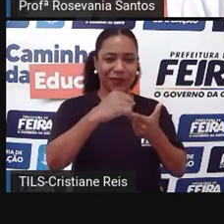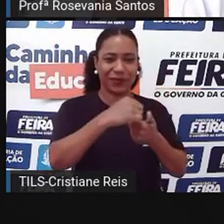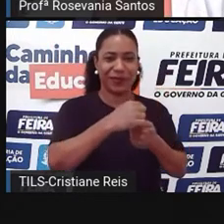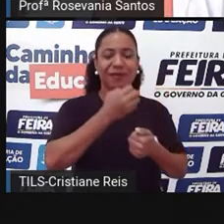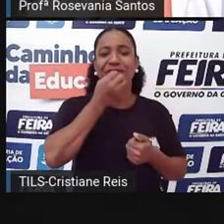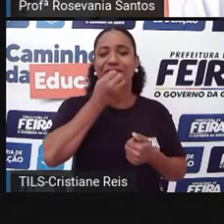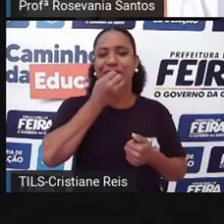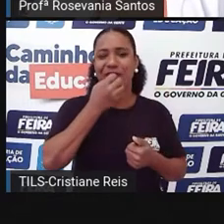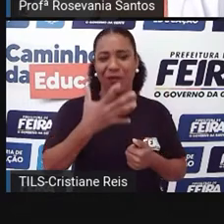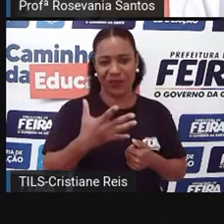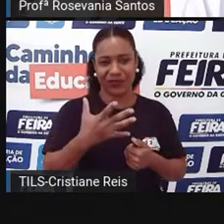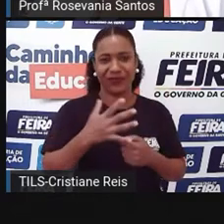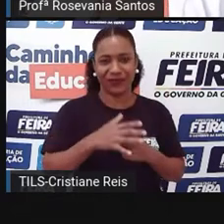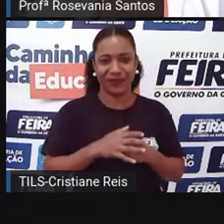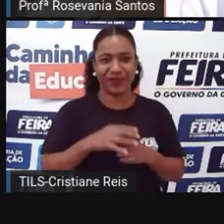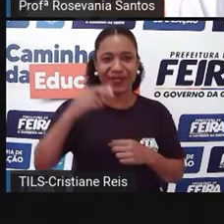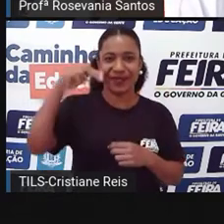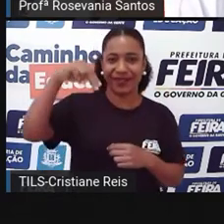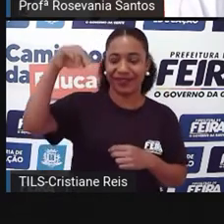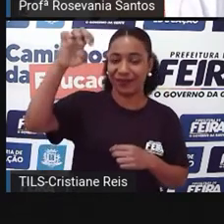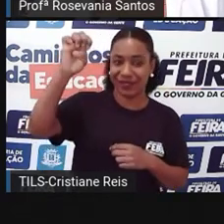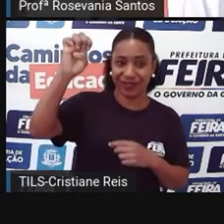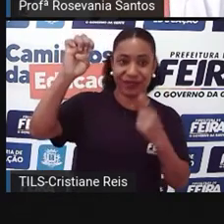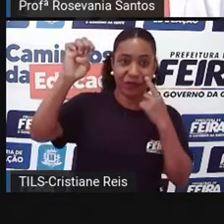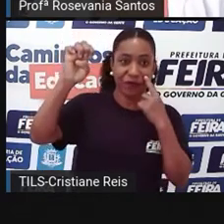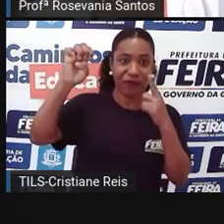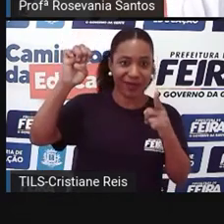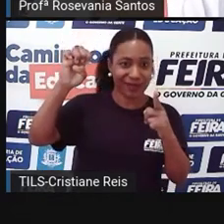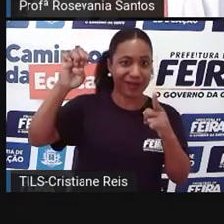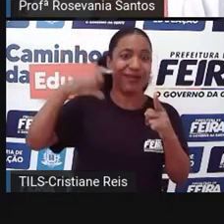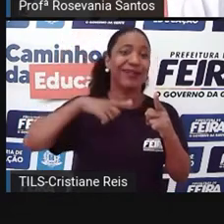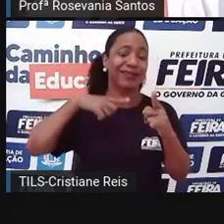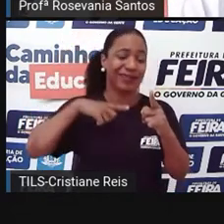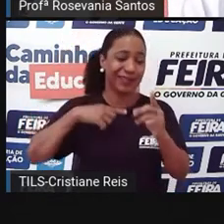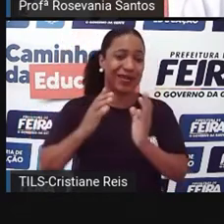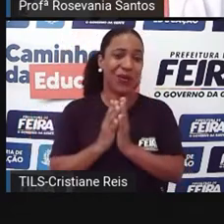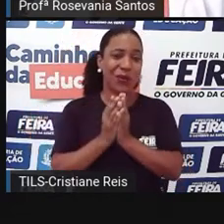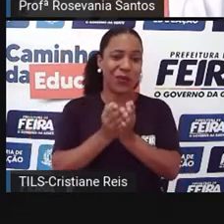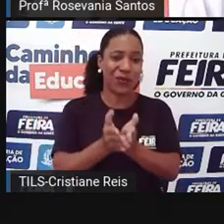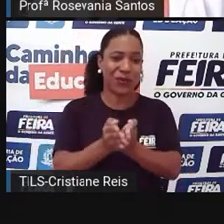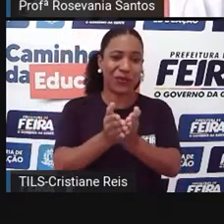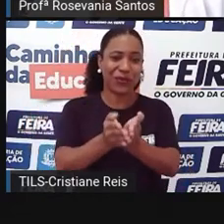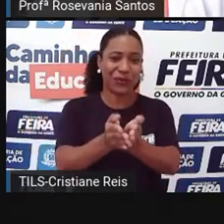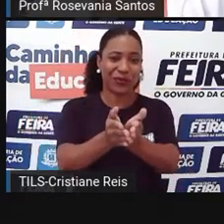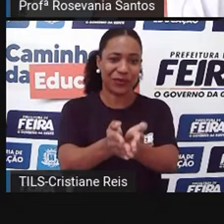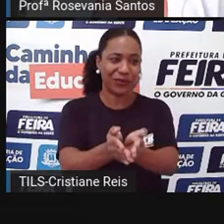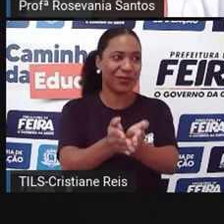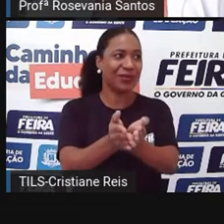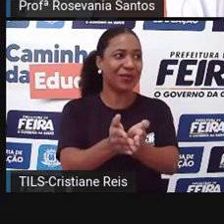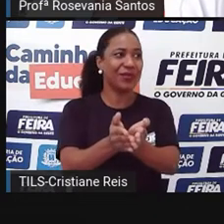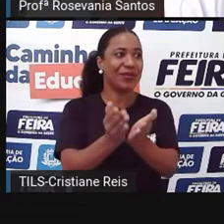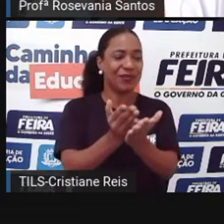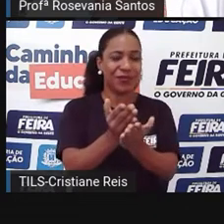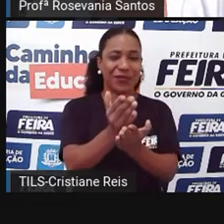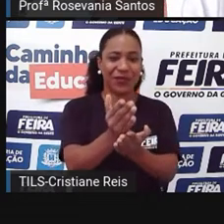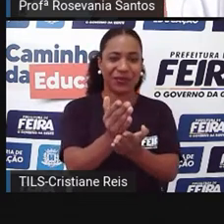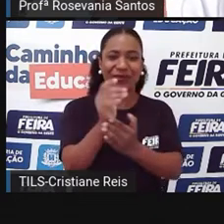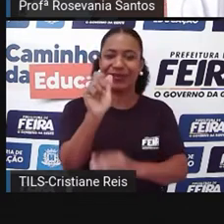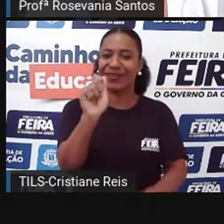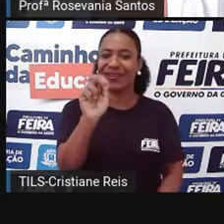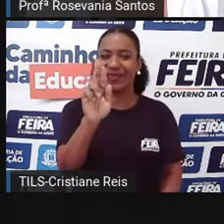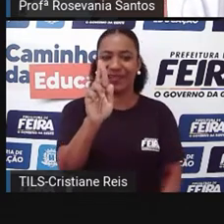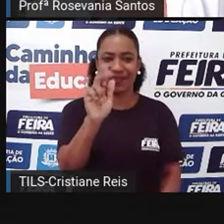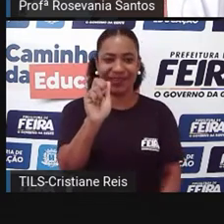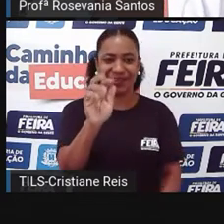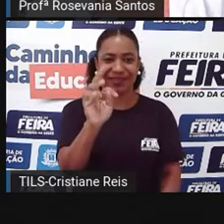industrial, aí eu coloquei aqui a área do Porto de Aratu, né, a gente tem várias outras áreas industriais dentro do